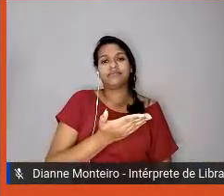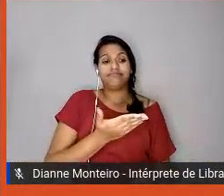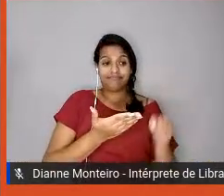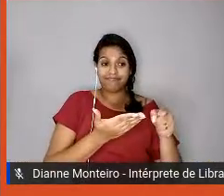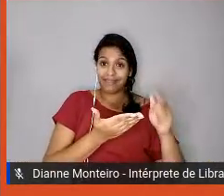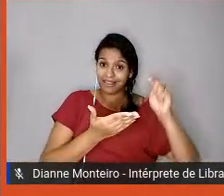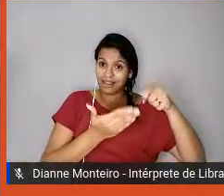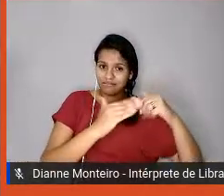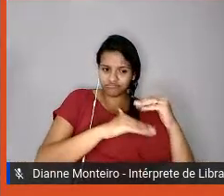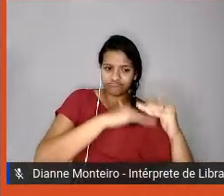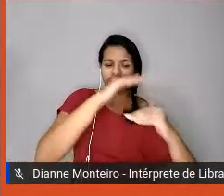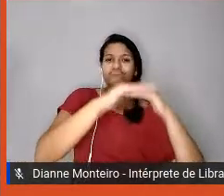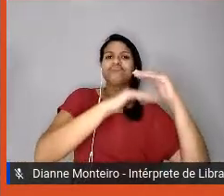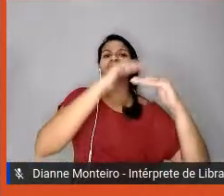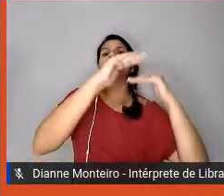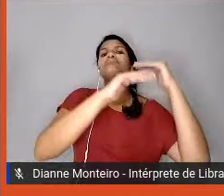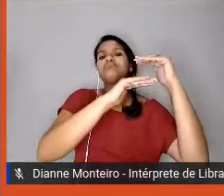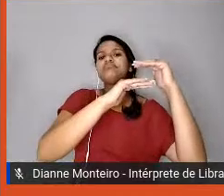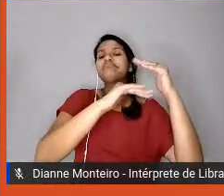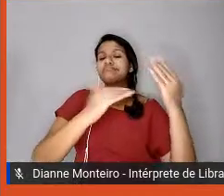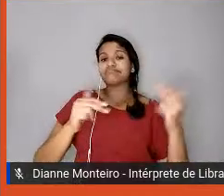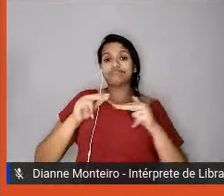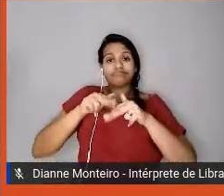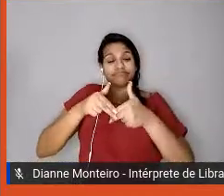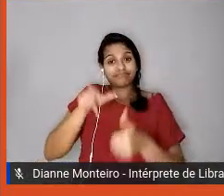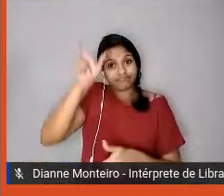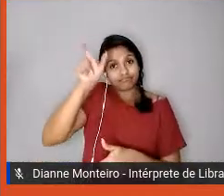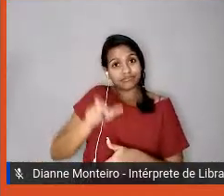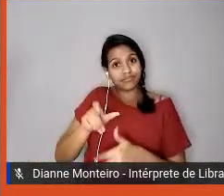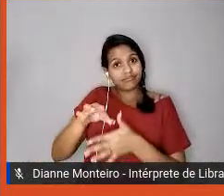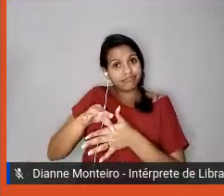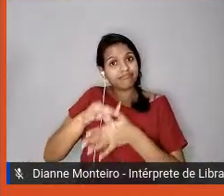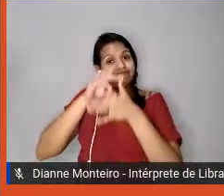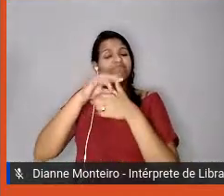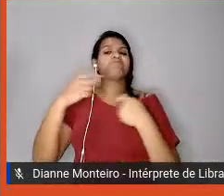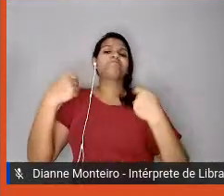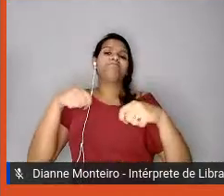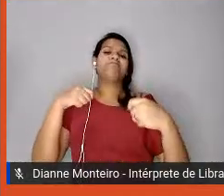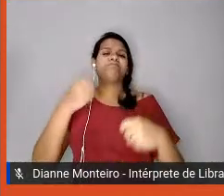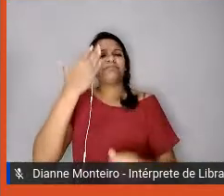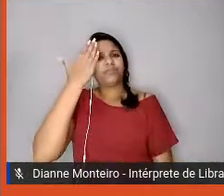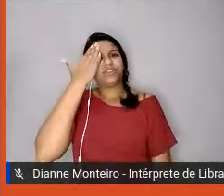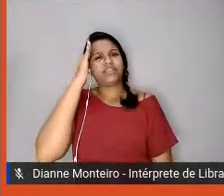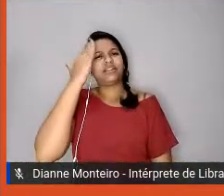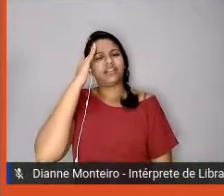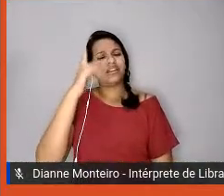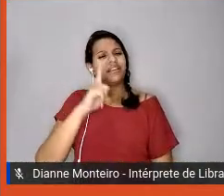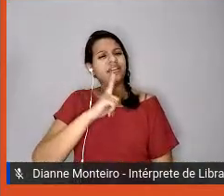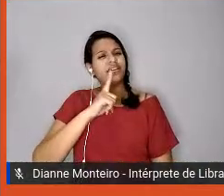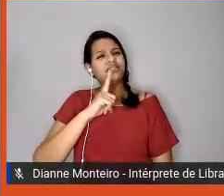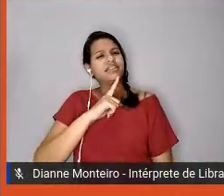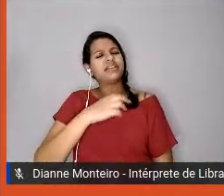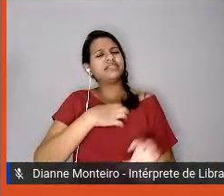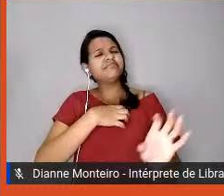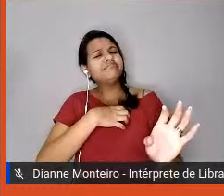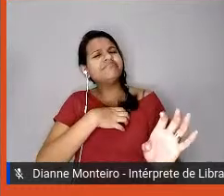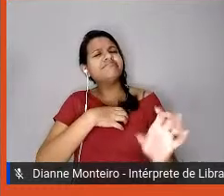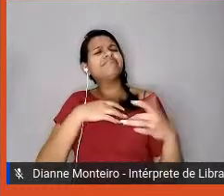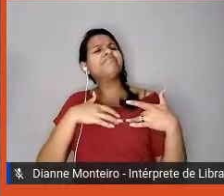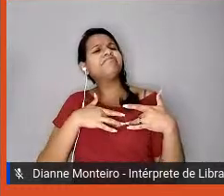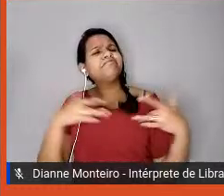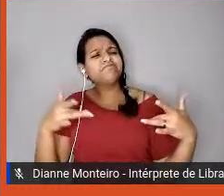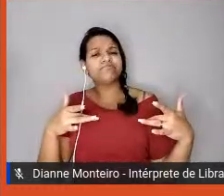esse gestor, ele precisa ter muita compaixão, porque esse colaborador, pessoal, ele é